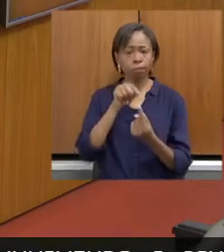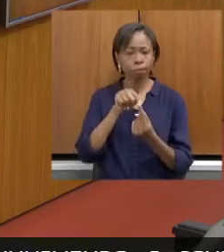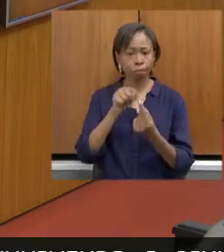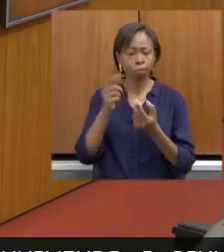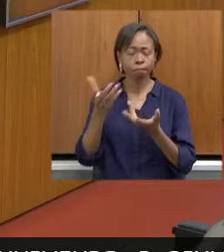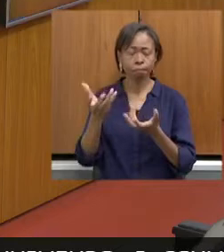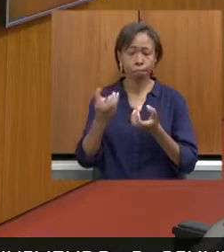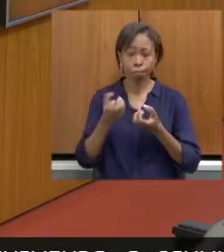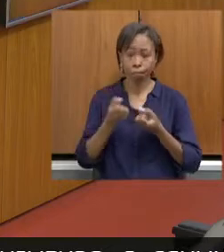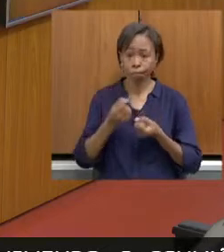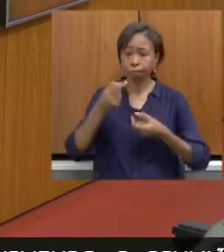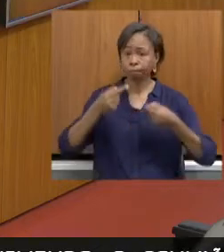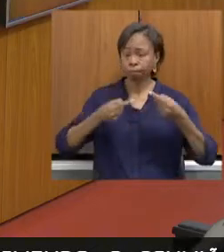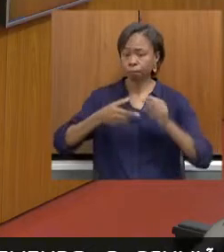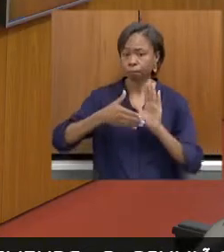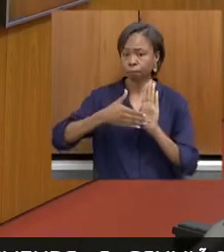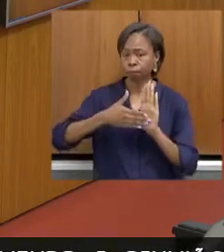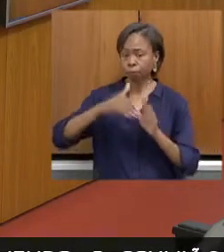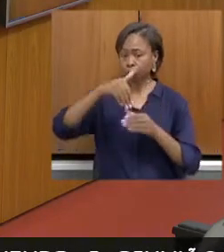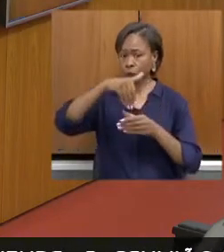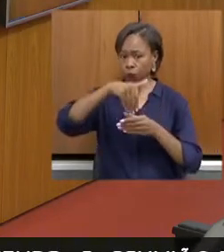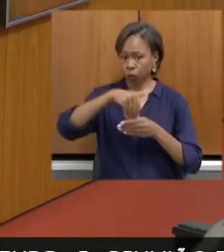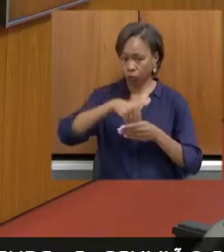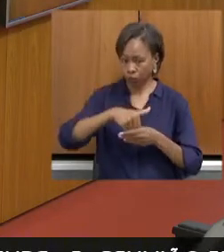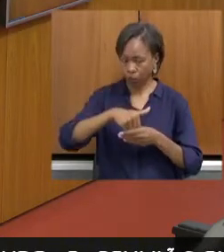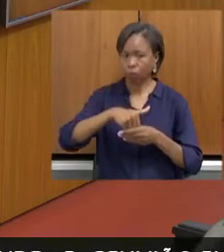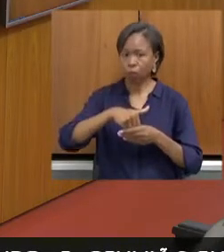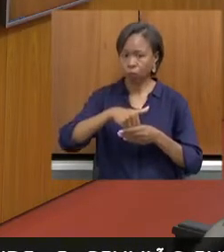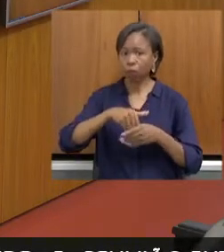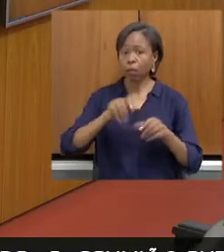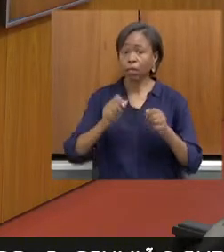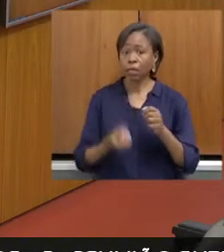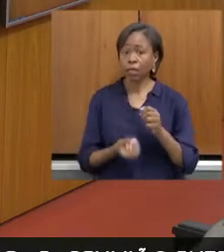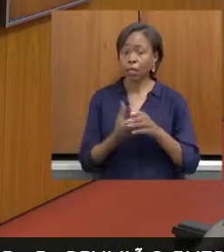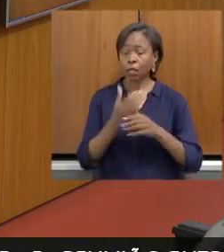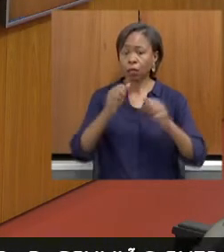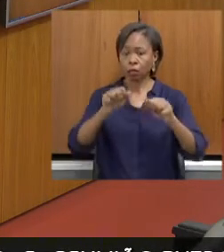discutir e votar proposições da comissão e a realizar a audiência pública.